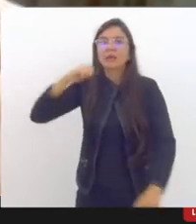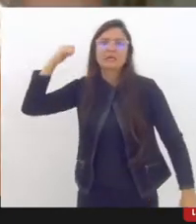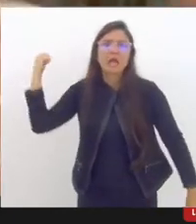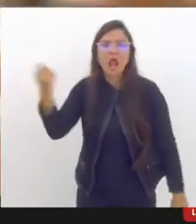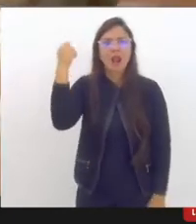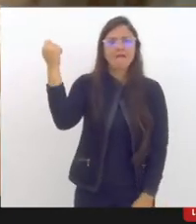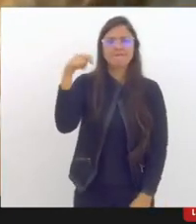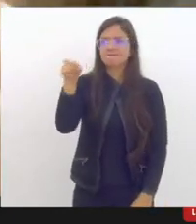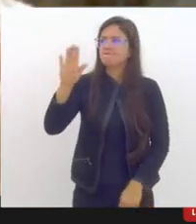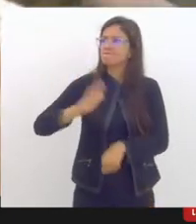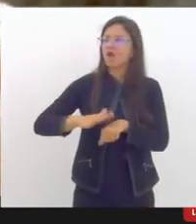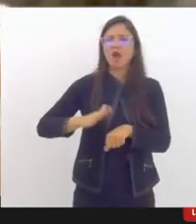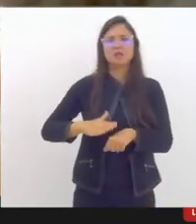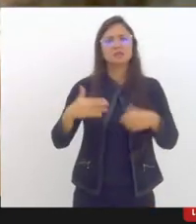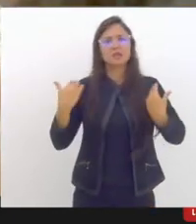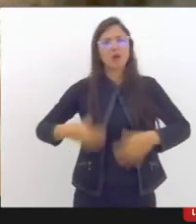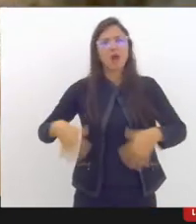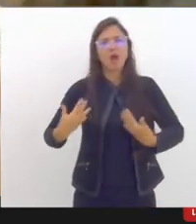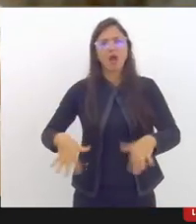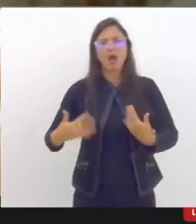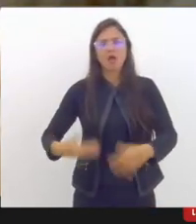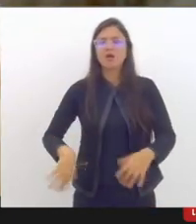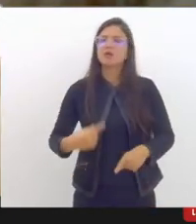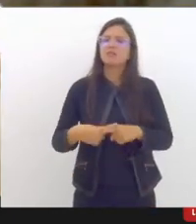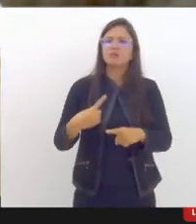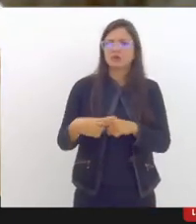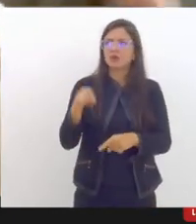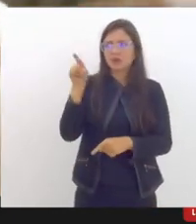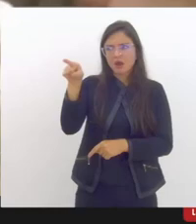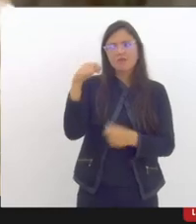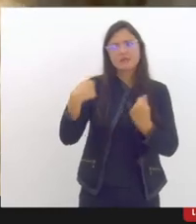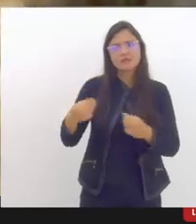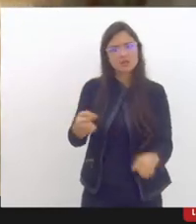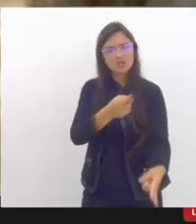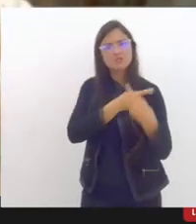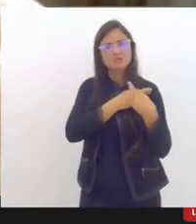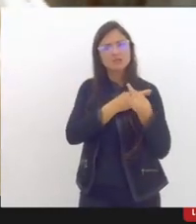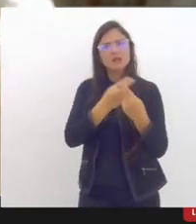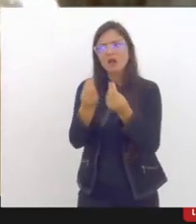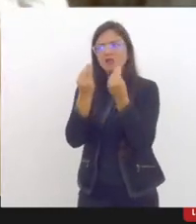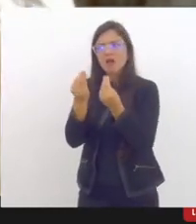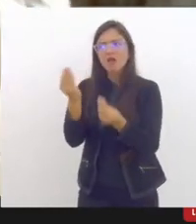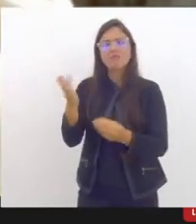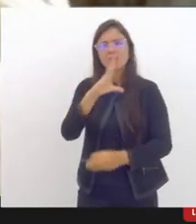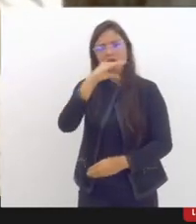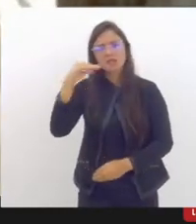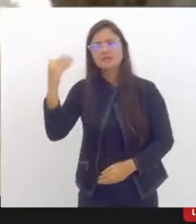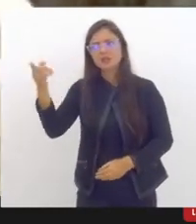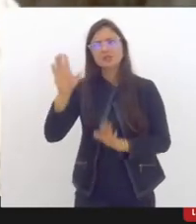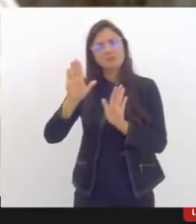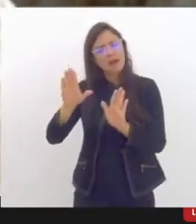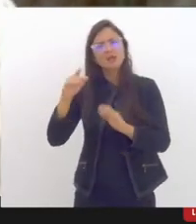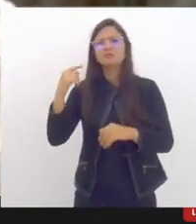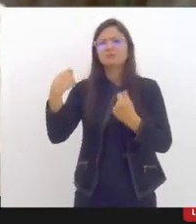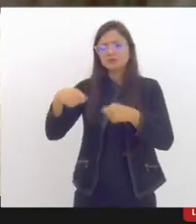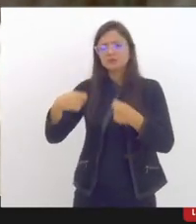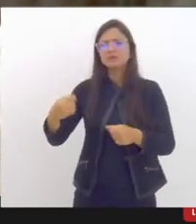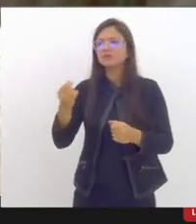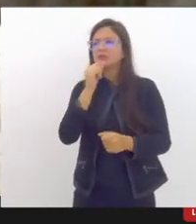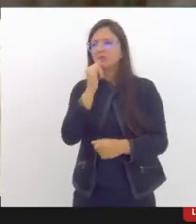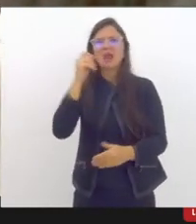numa responsabilização uma possibilidade de responsabilização dessa adolescente na vara de infância a gente sentava durante